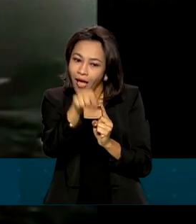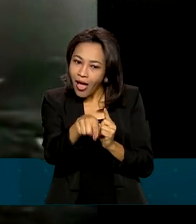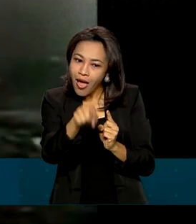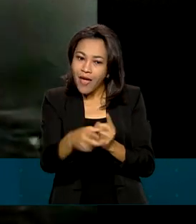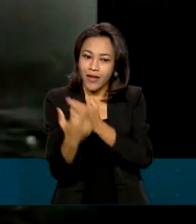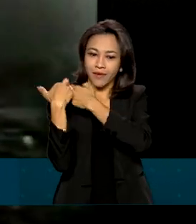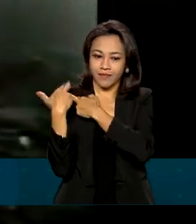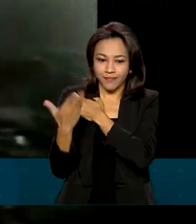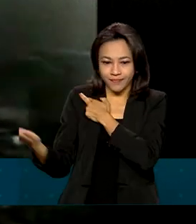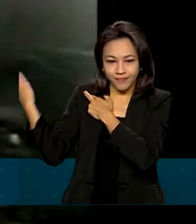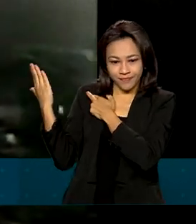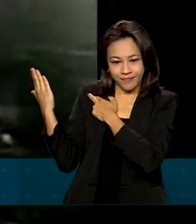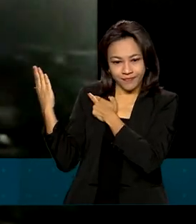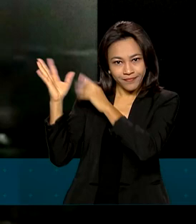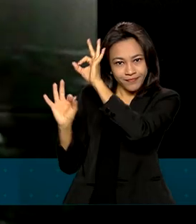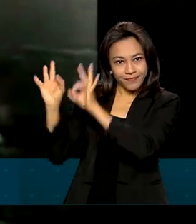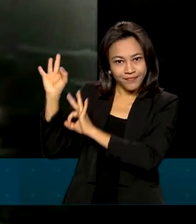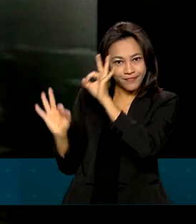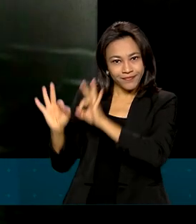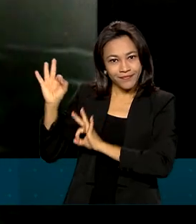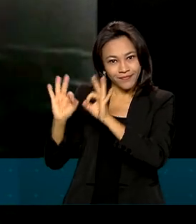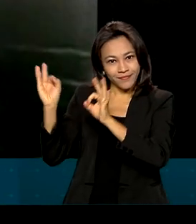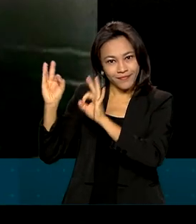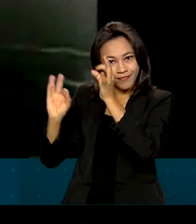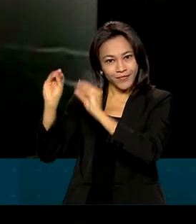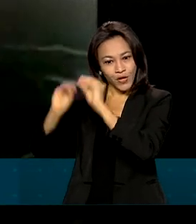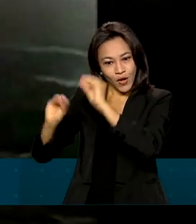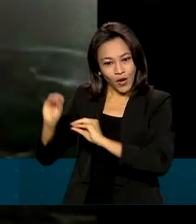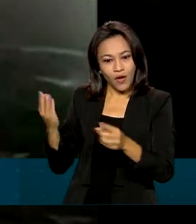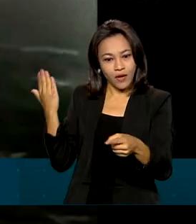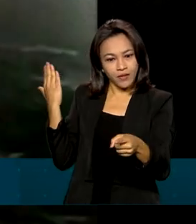A CIDADE NO BRASIL